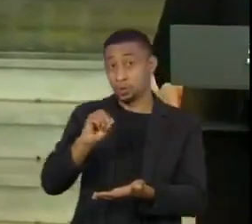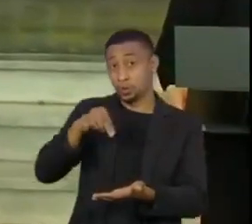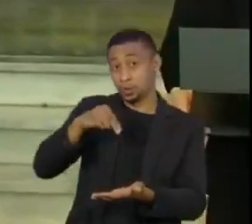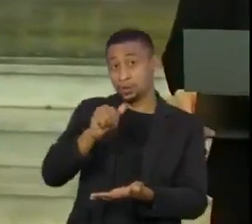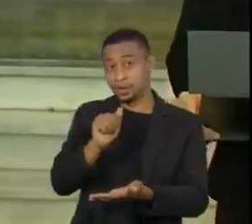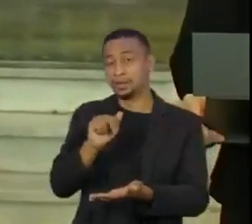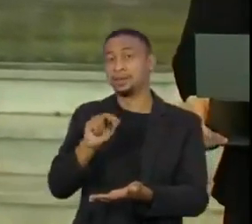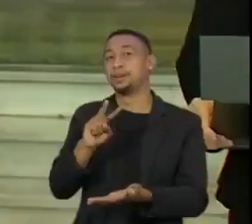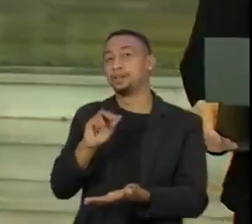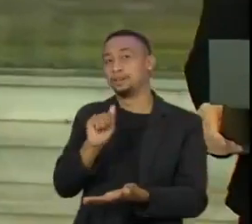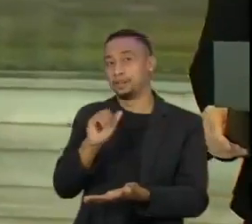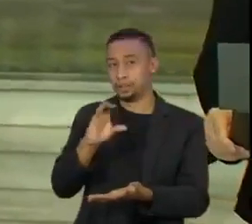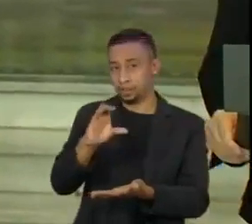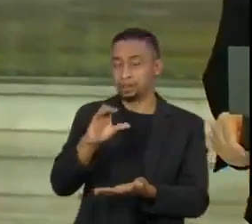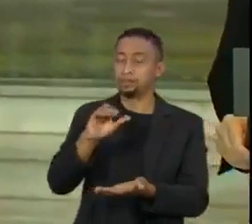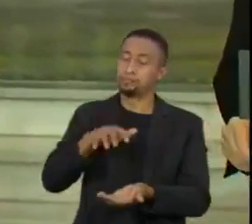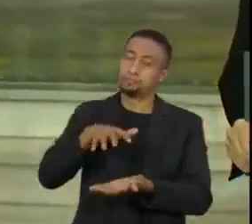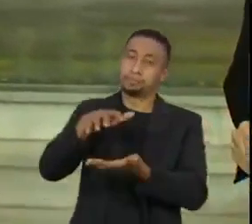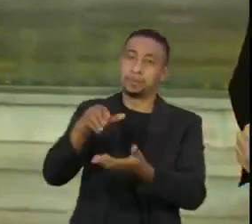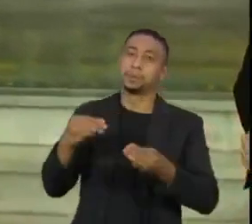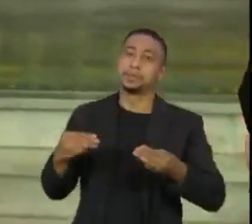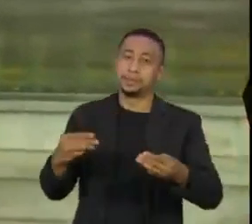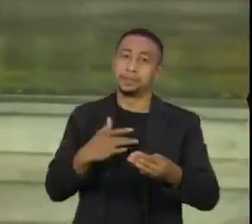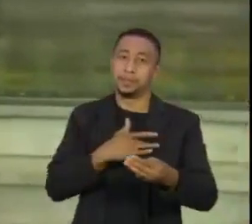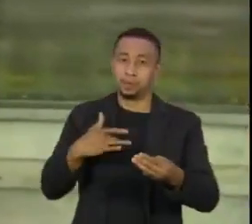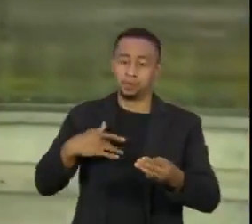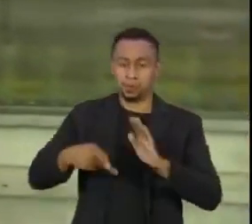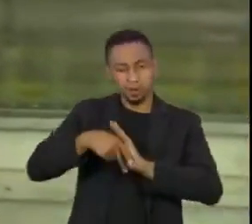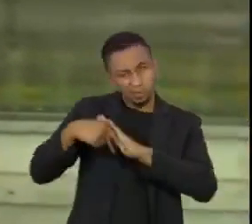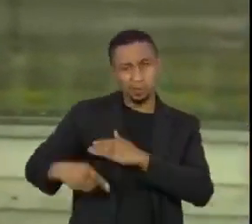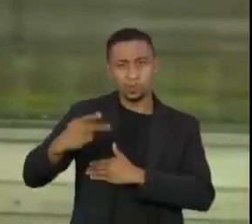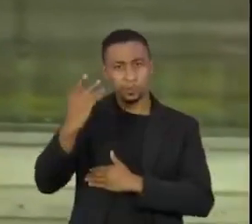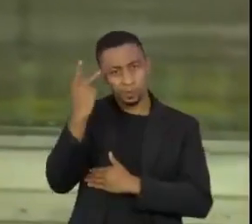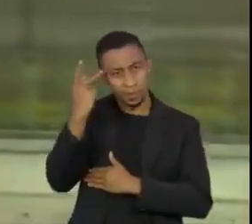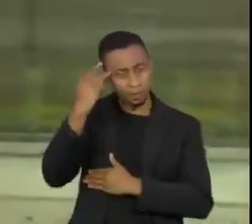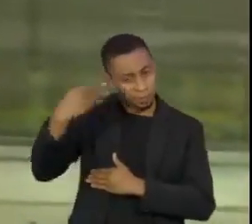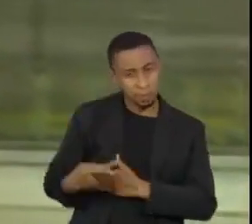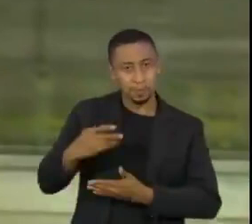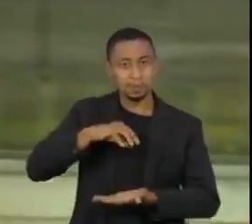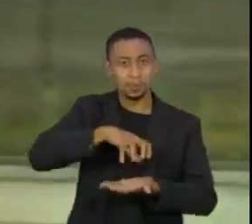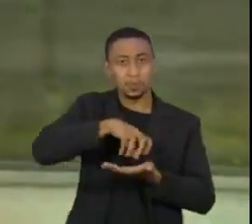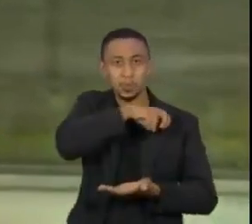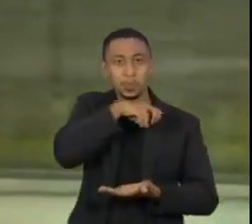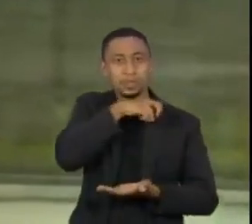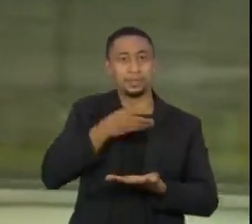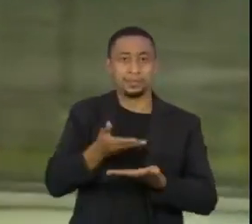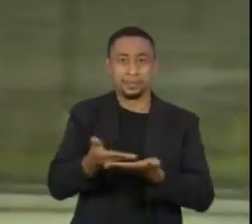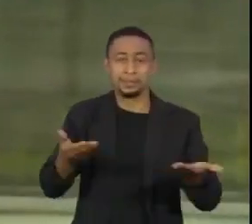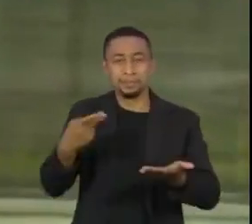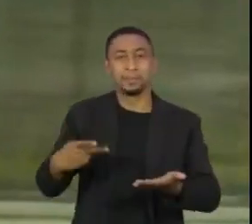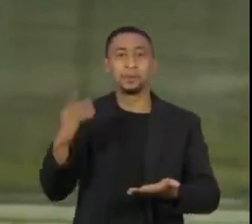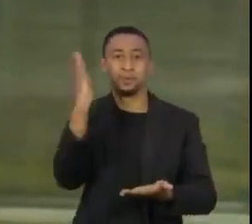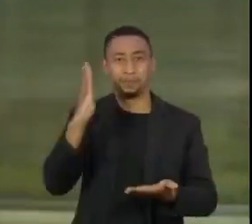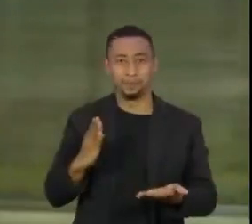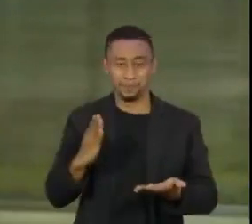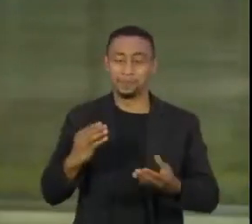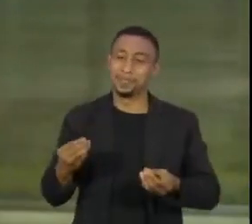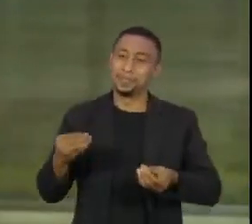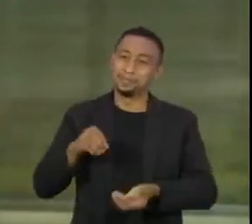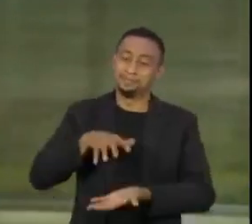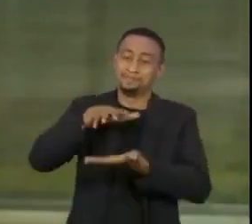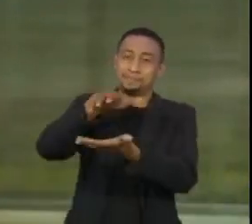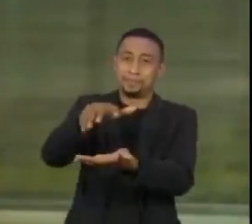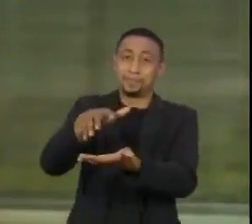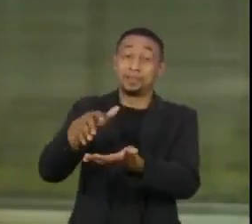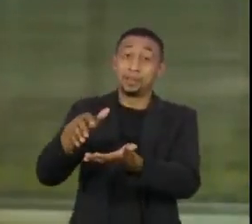da Saúde. Agora, 46.112.000 doses da vacina, completando integralmente a primeira